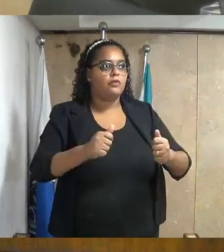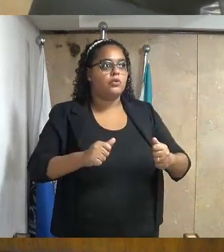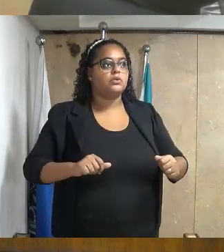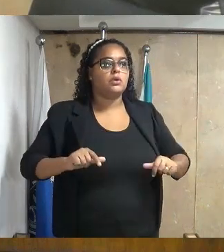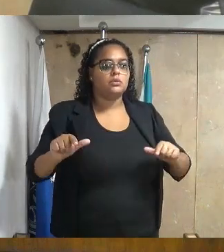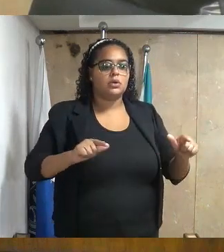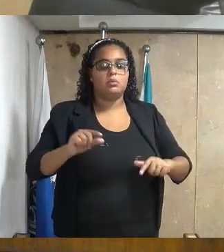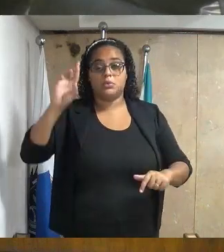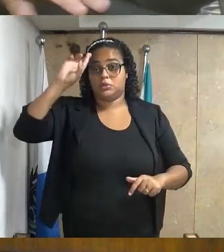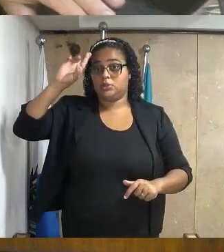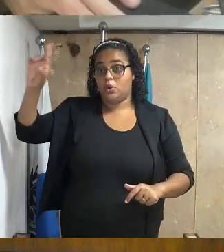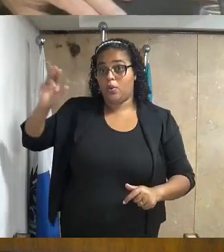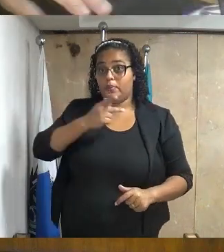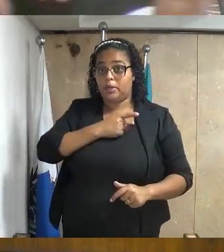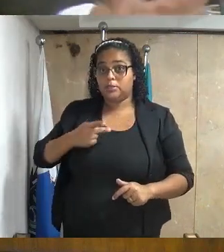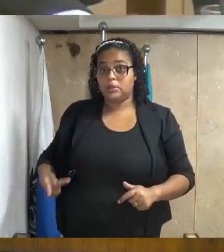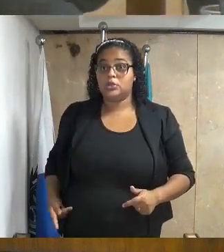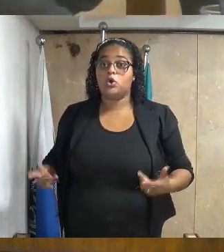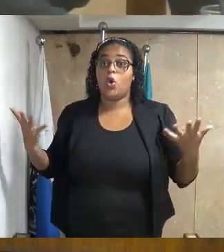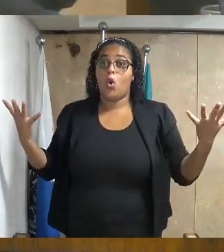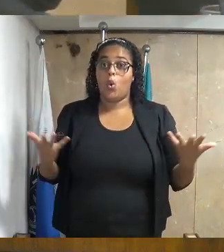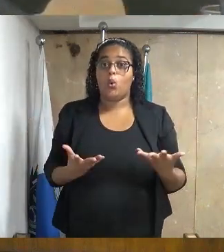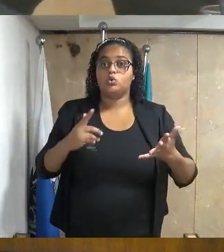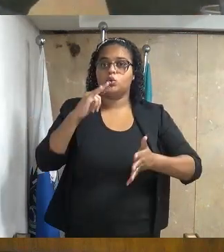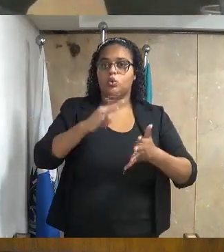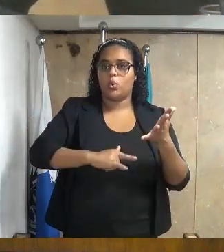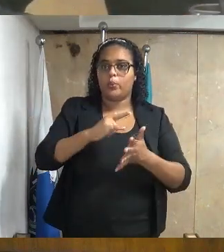Senhor Presidente, esse é o expediente.